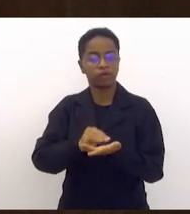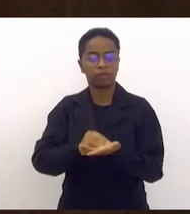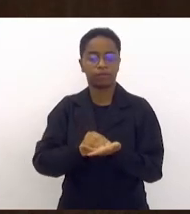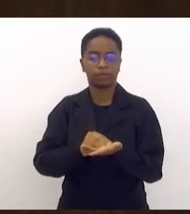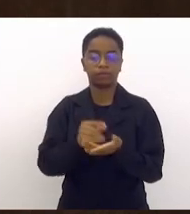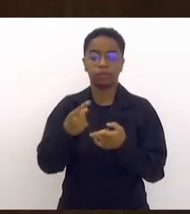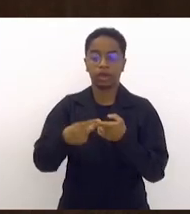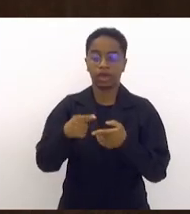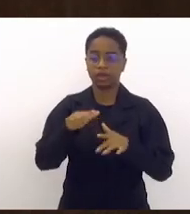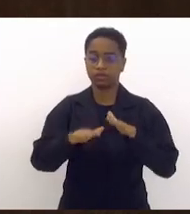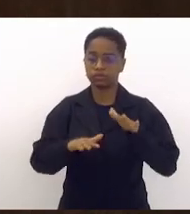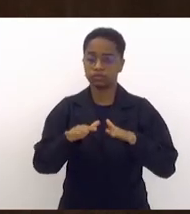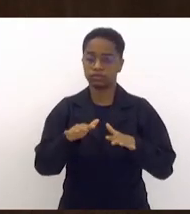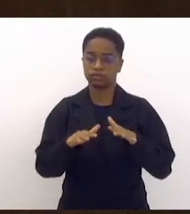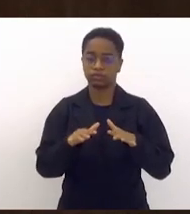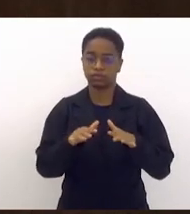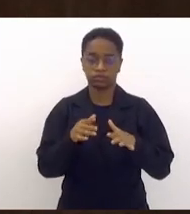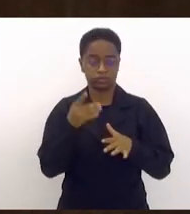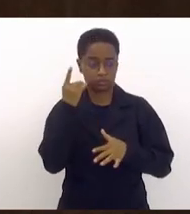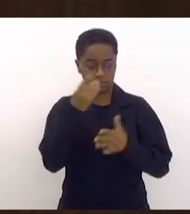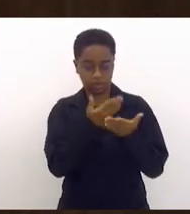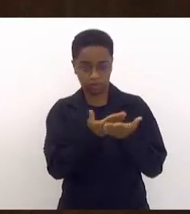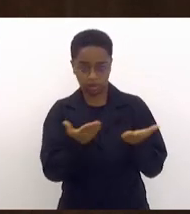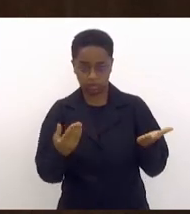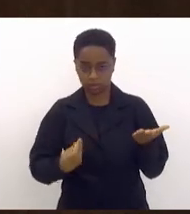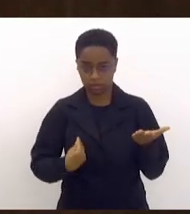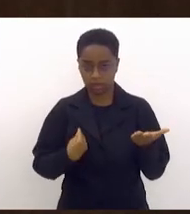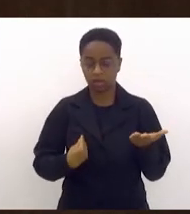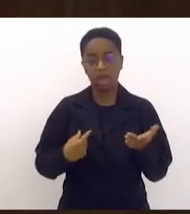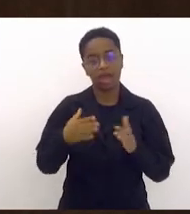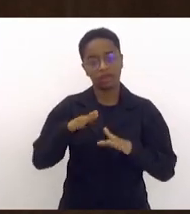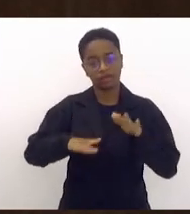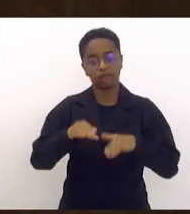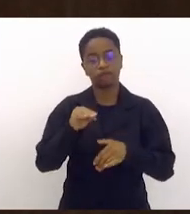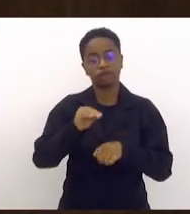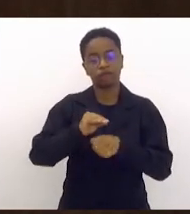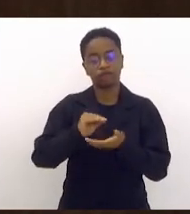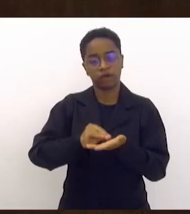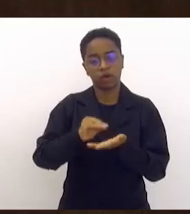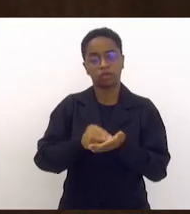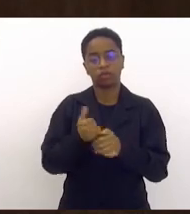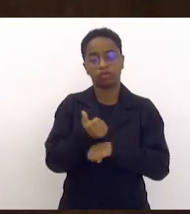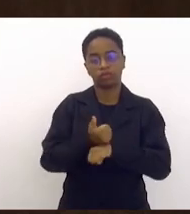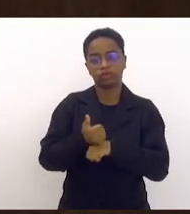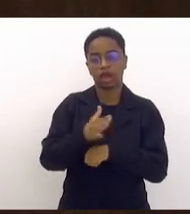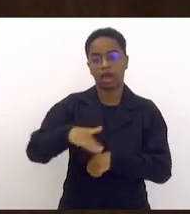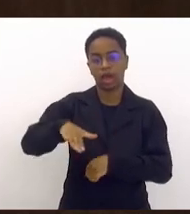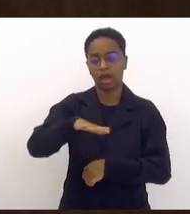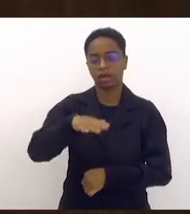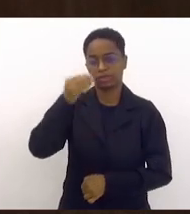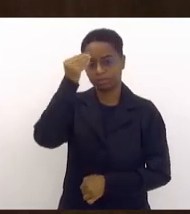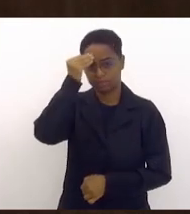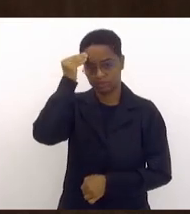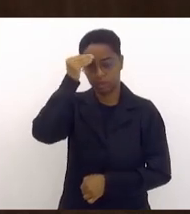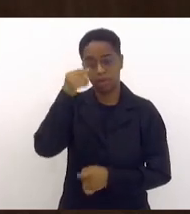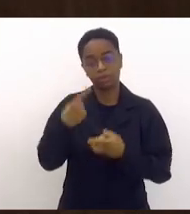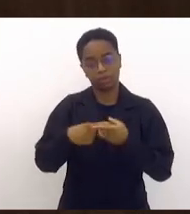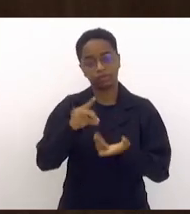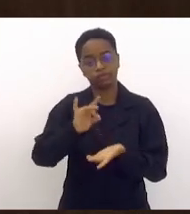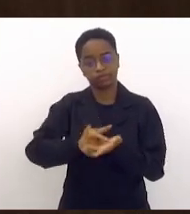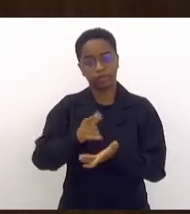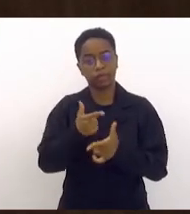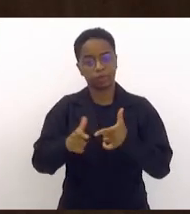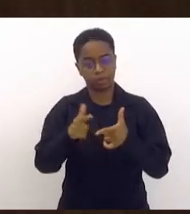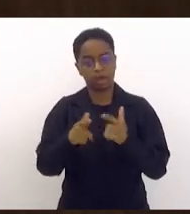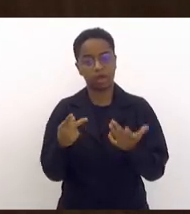vezes, deputada Tiaju, deputado Dionísio Lins, de profissionais na área de psiquiatria, que é um dos problemas mesmo que